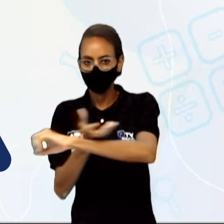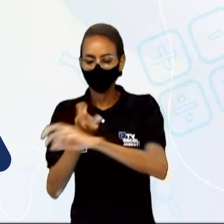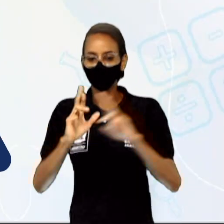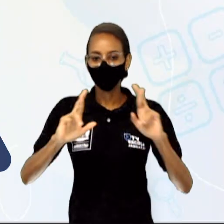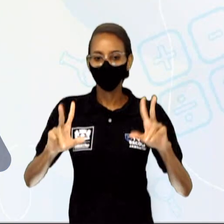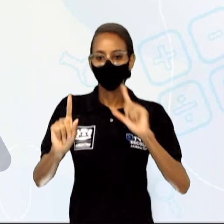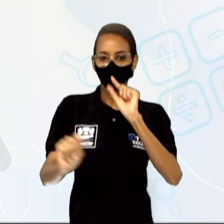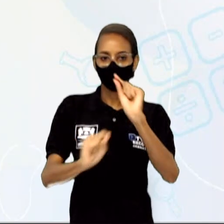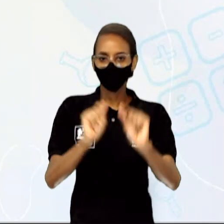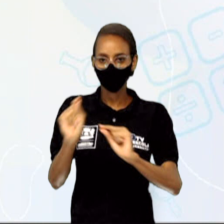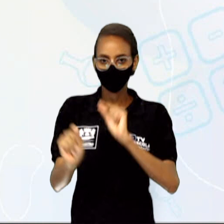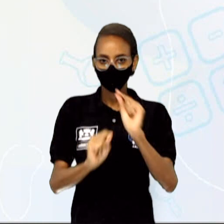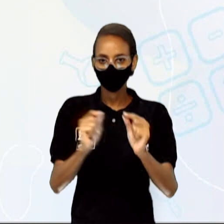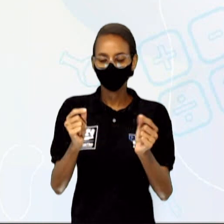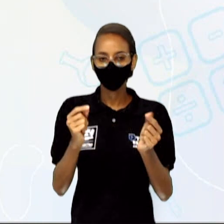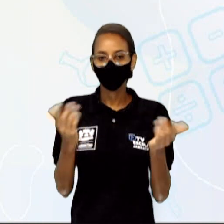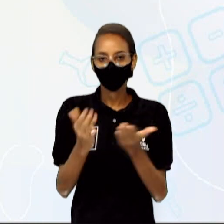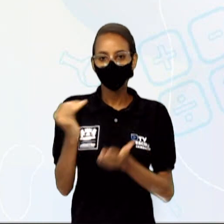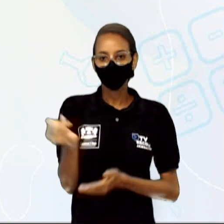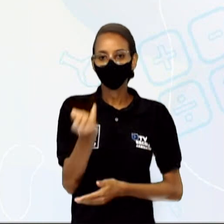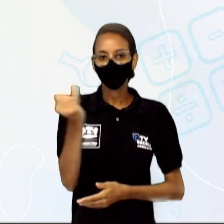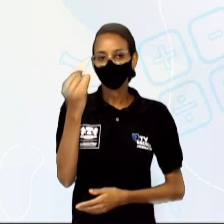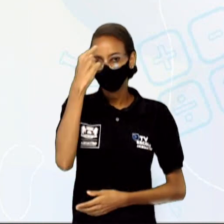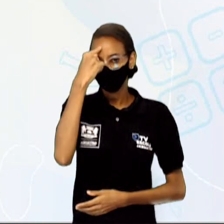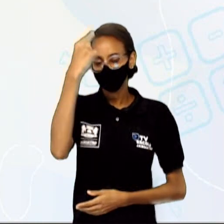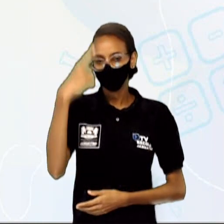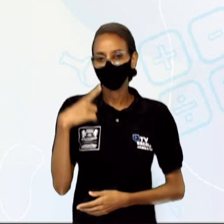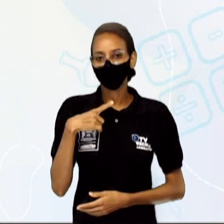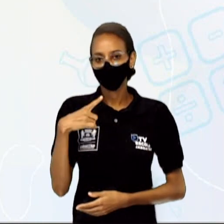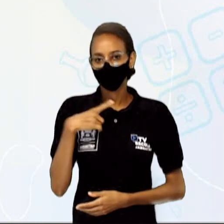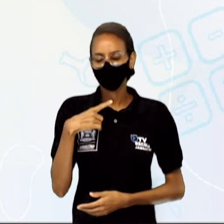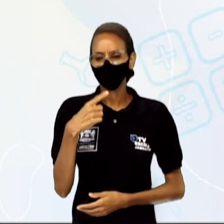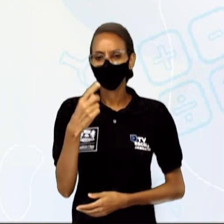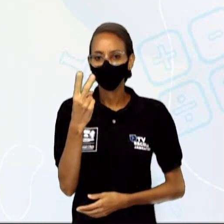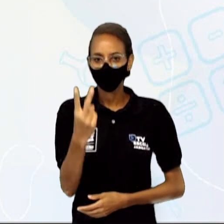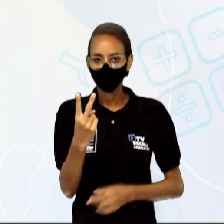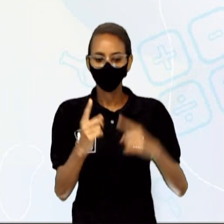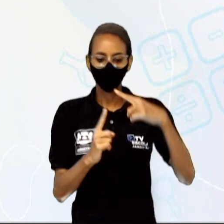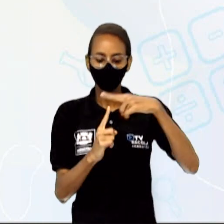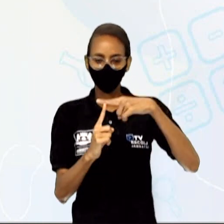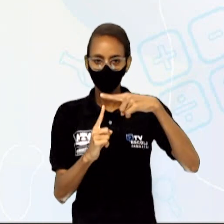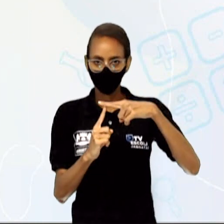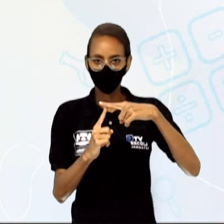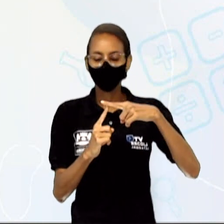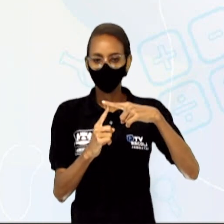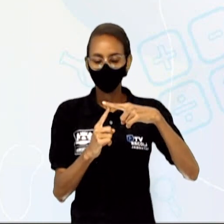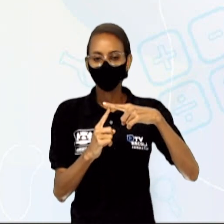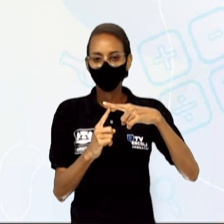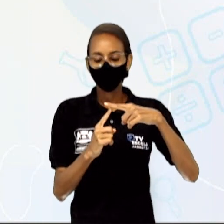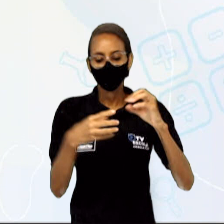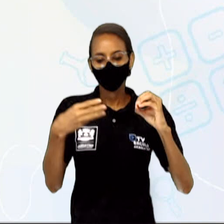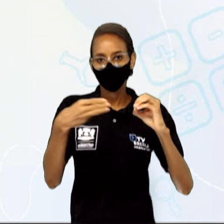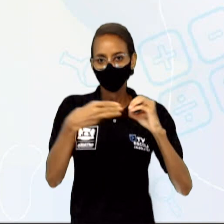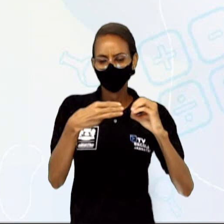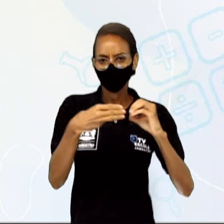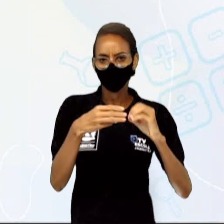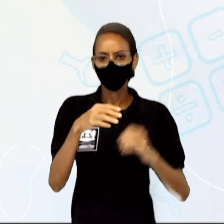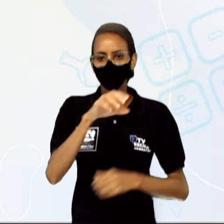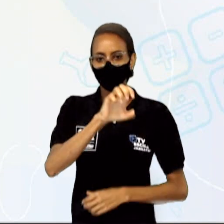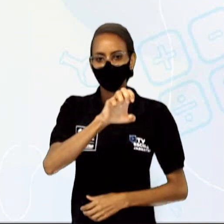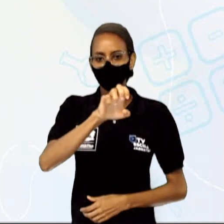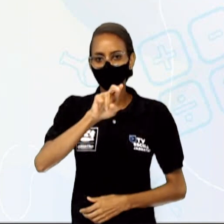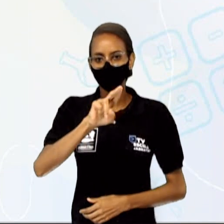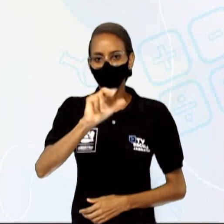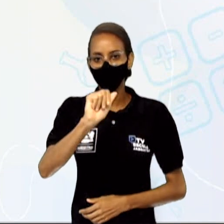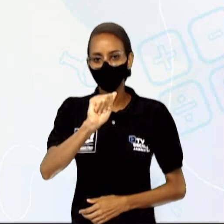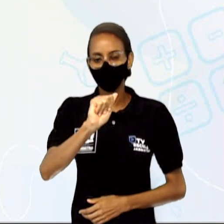Primeiro é importante a gente recordar que existem dois tipos básicos de células, as células procariontes e as células eucariontes. As